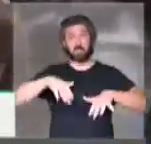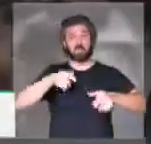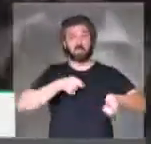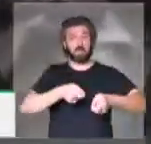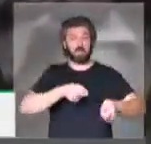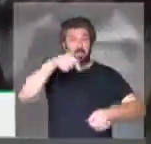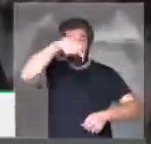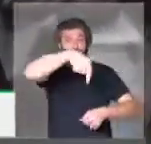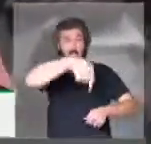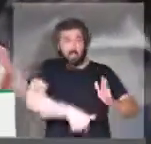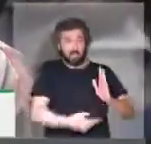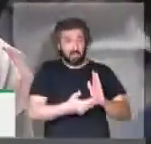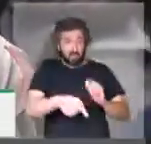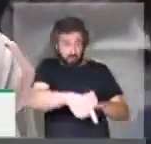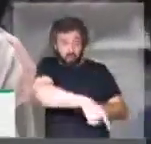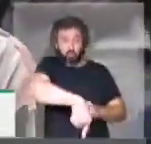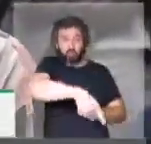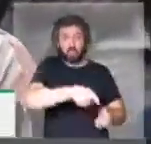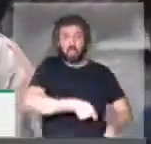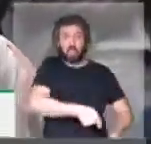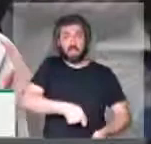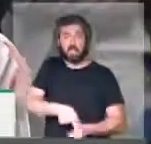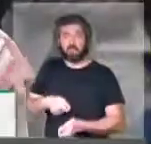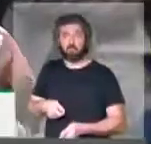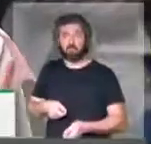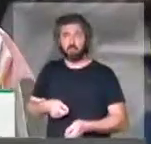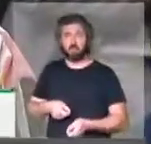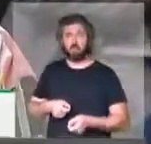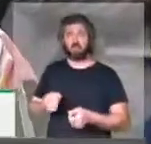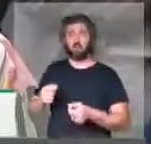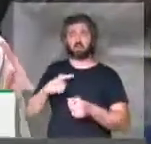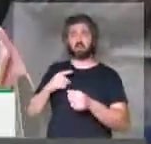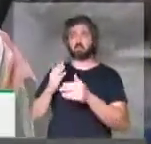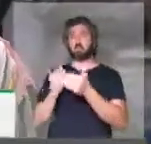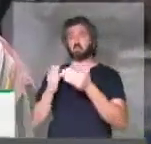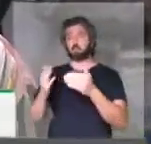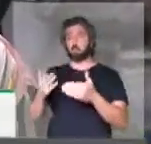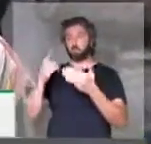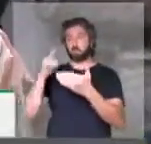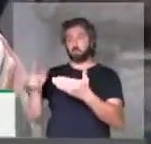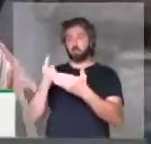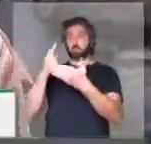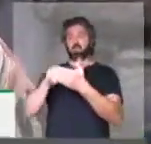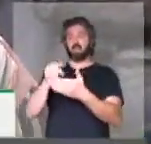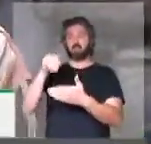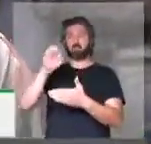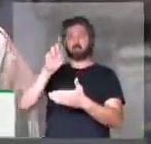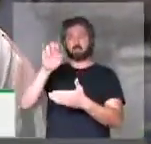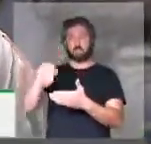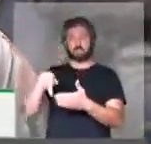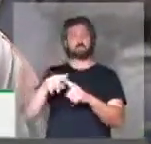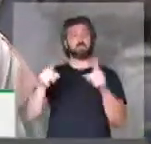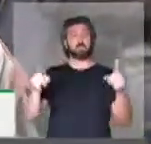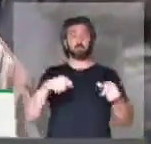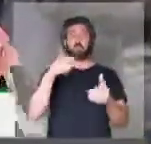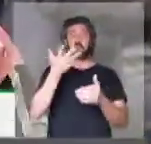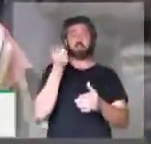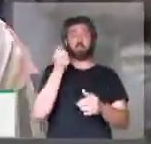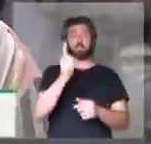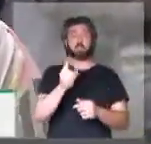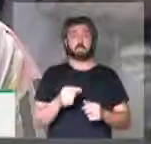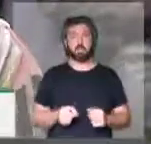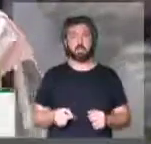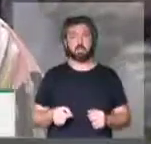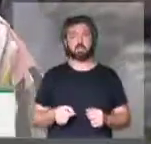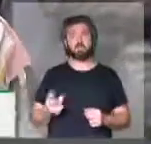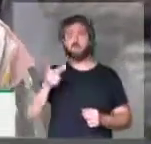limpeza que limpa o nosso chão, que não cai na amostragem, mas não recebe os seus direitos trabalhistas. O que